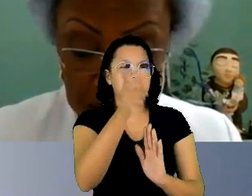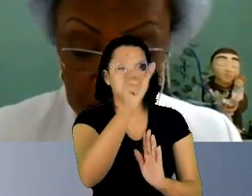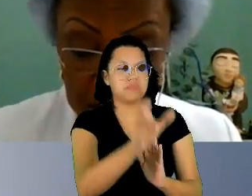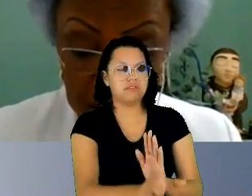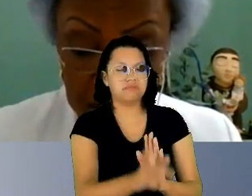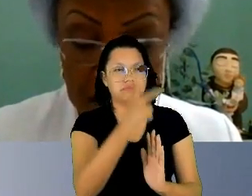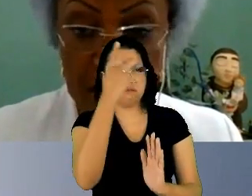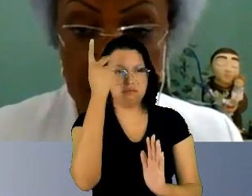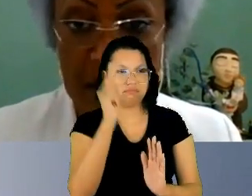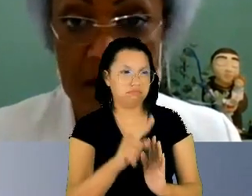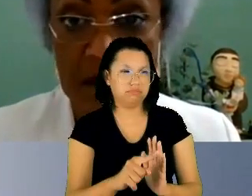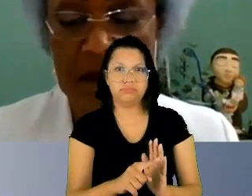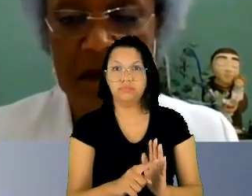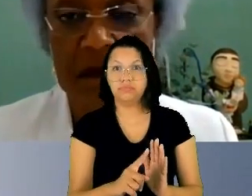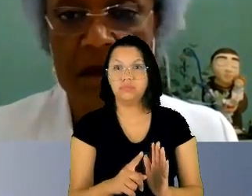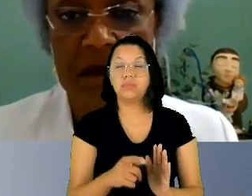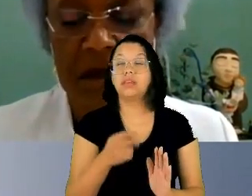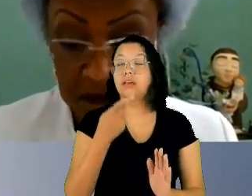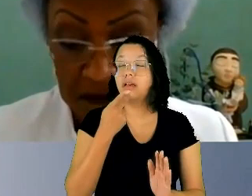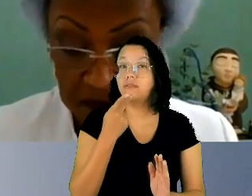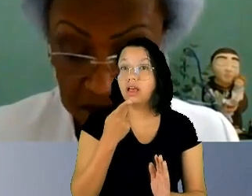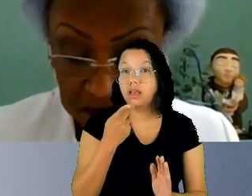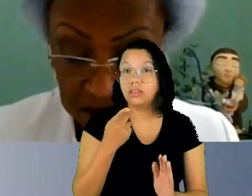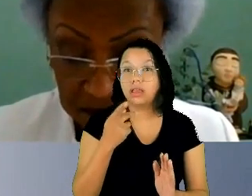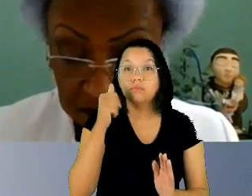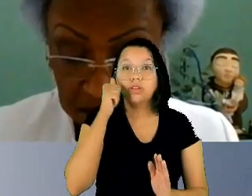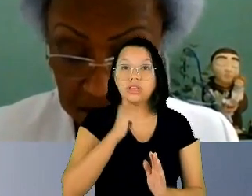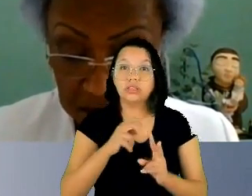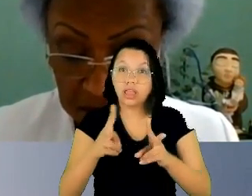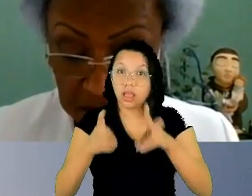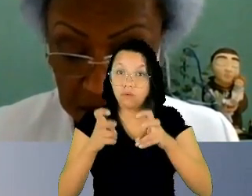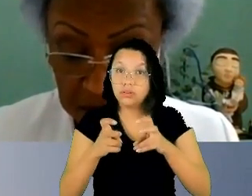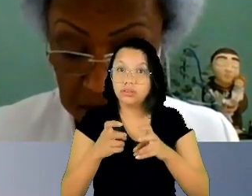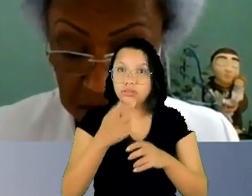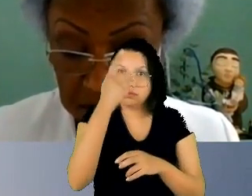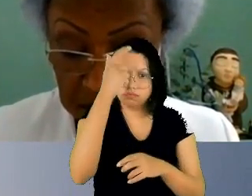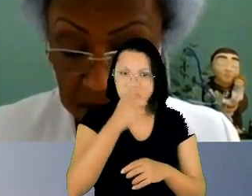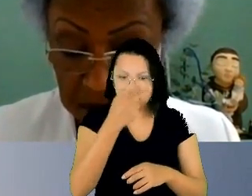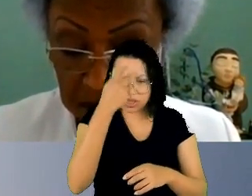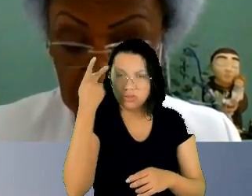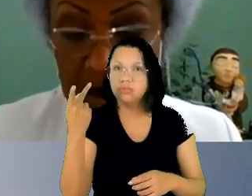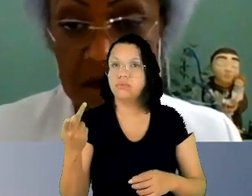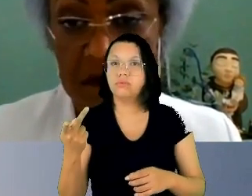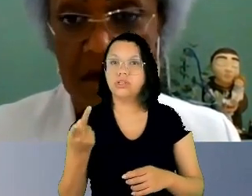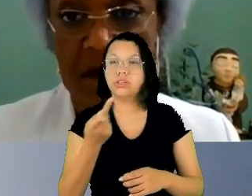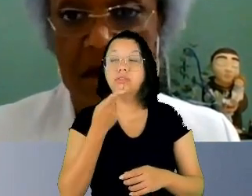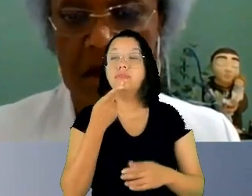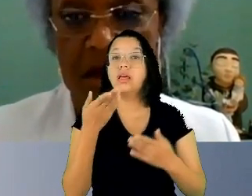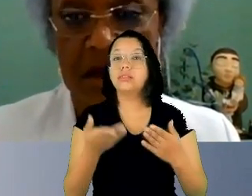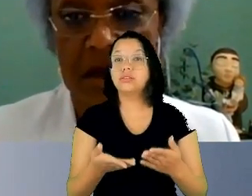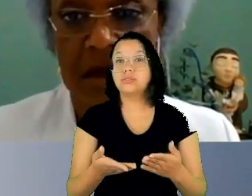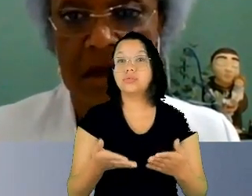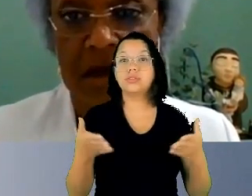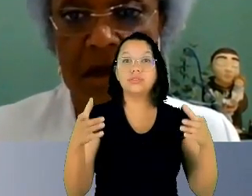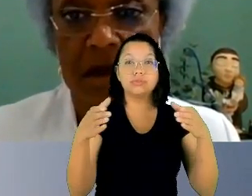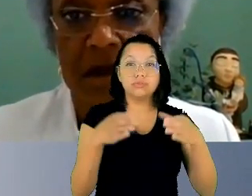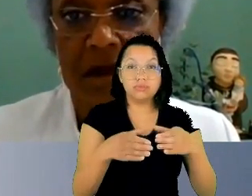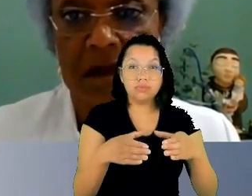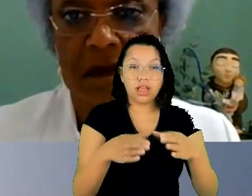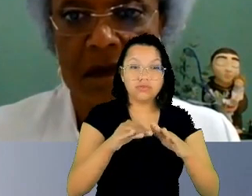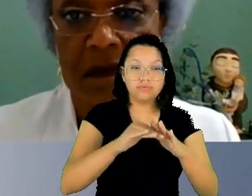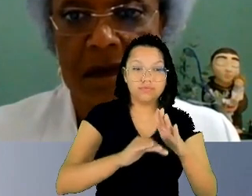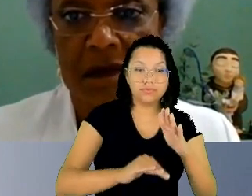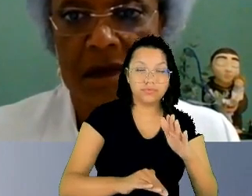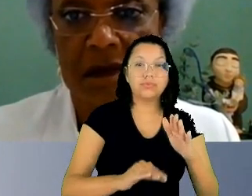reconhecidas como pessoas e é disso que eu falo aqui esse lugar de inferioridade que atribui à mulher que deixa de